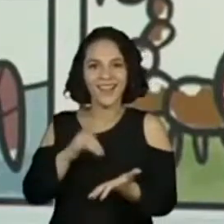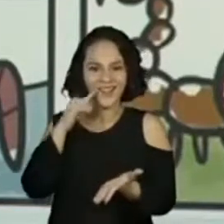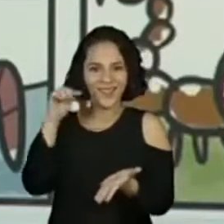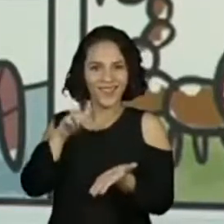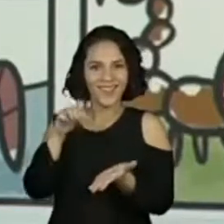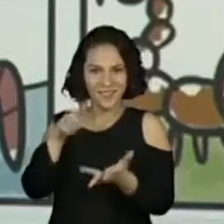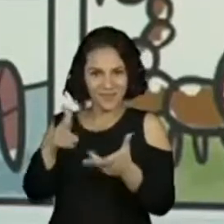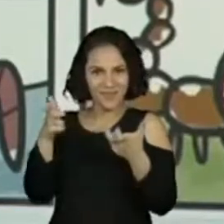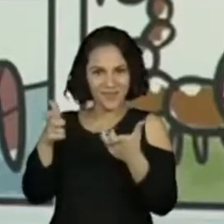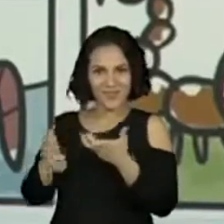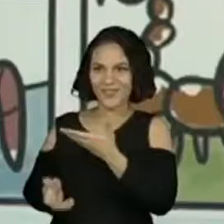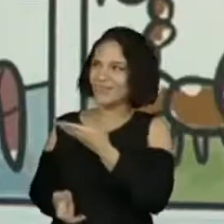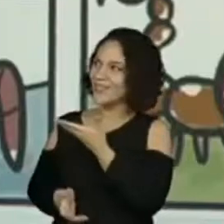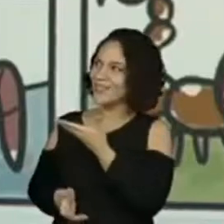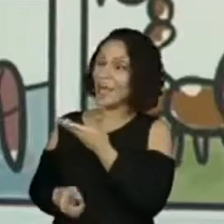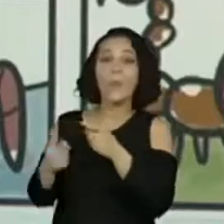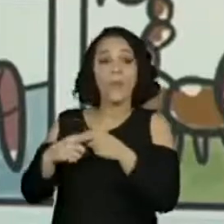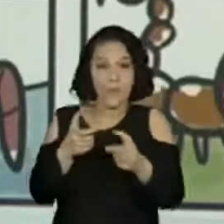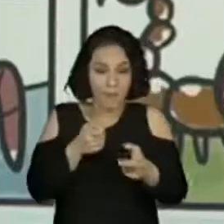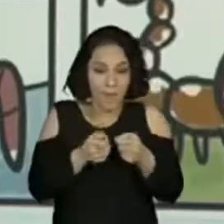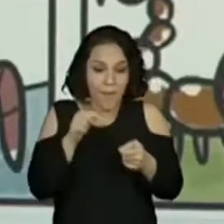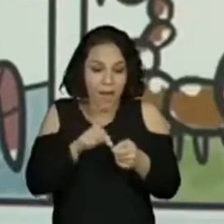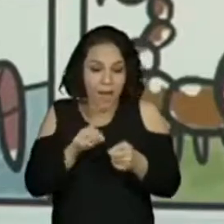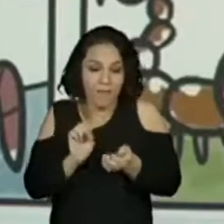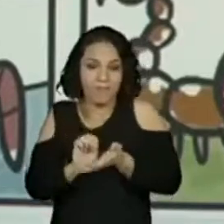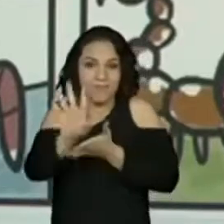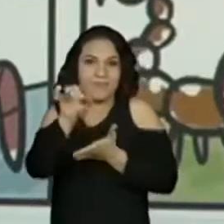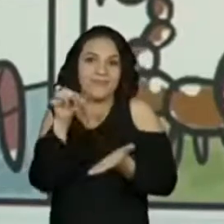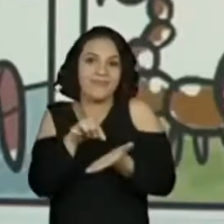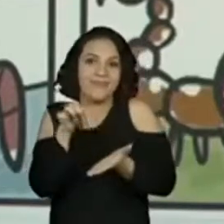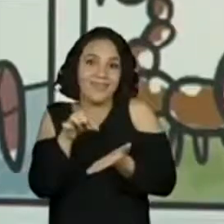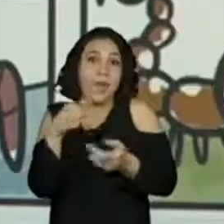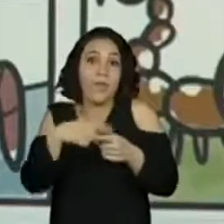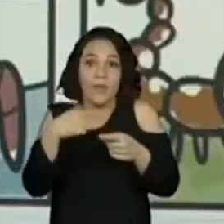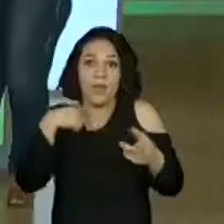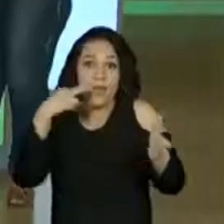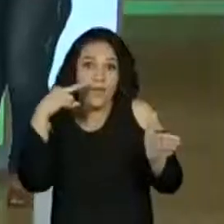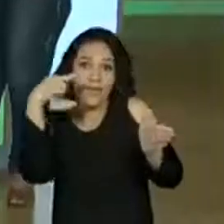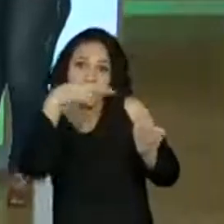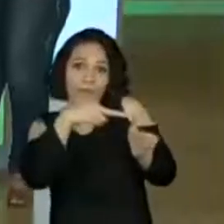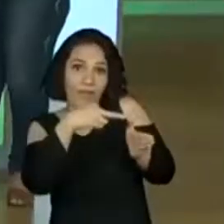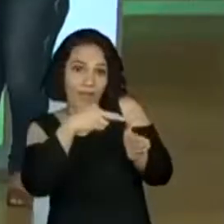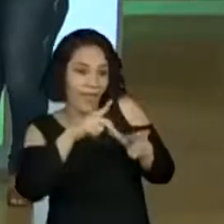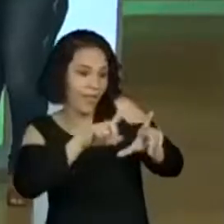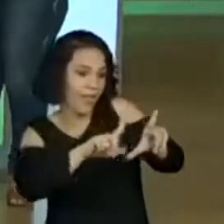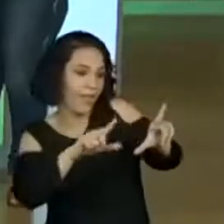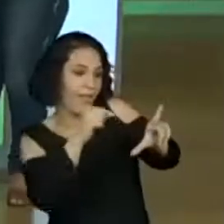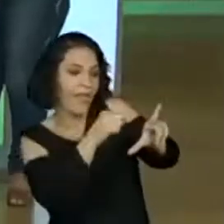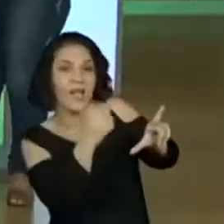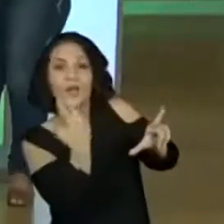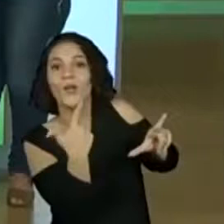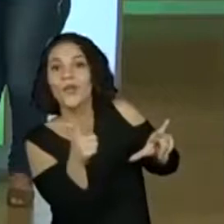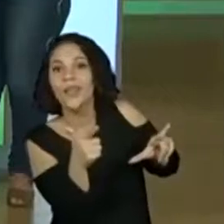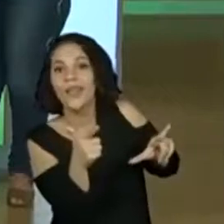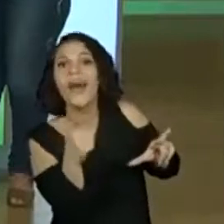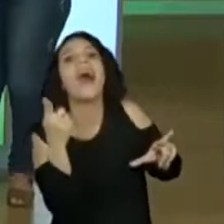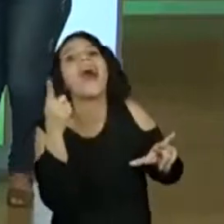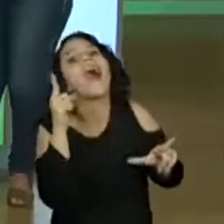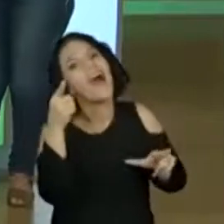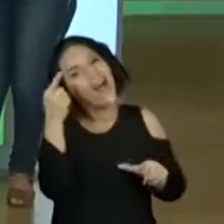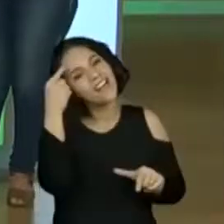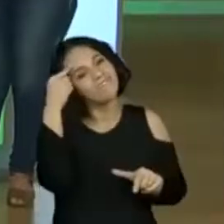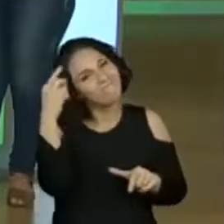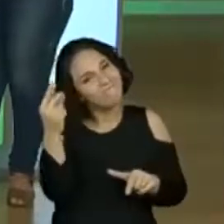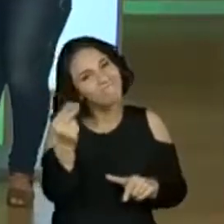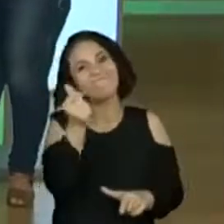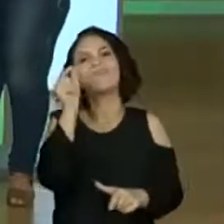mensagem, é o que ela está digitando, está escrevendo. como a gente não consegue ter, visualizar o que está escrito lá no celular, ela põe lá para cima,